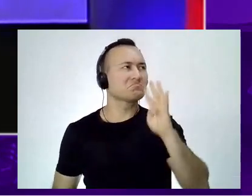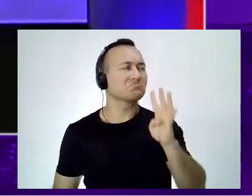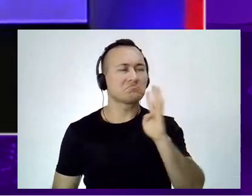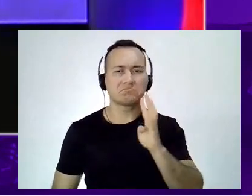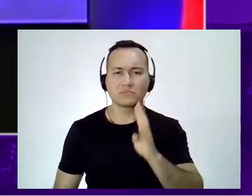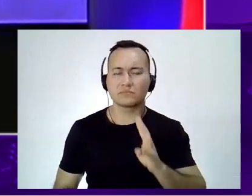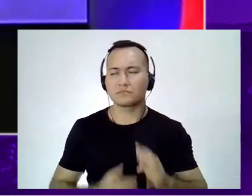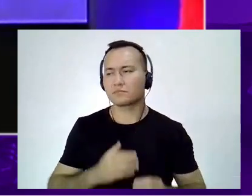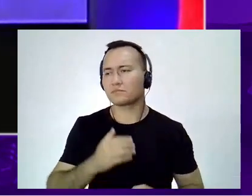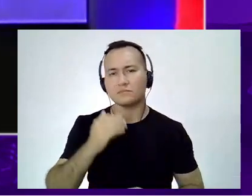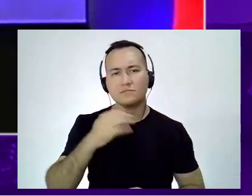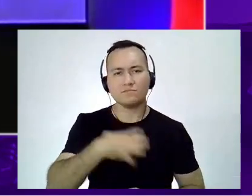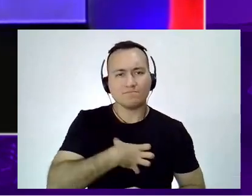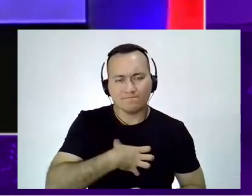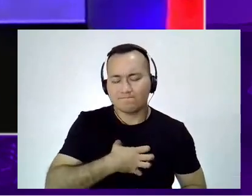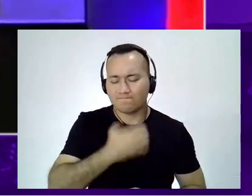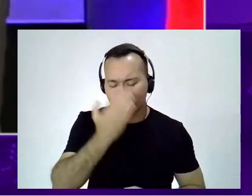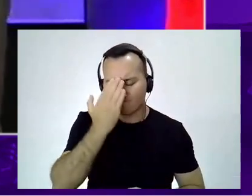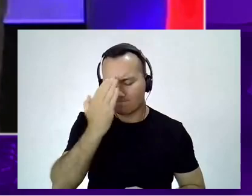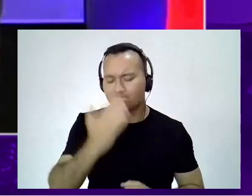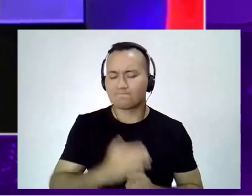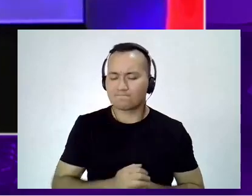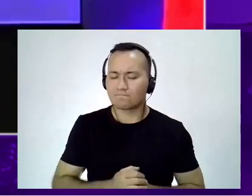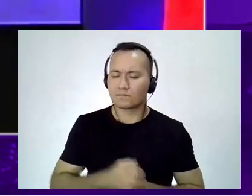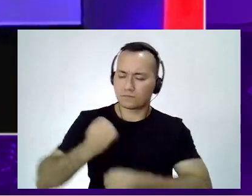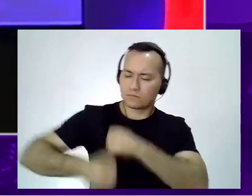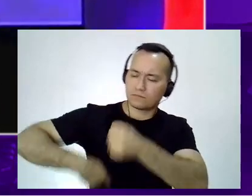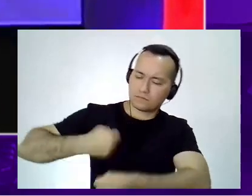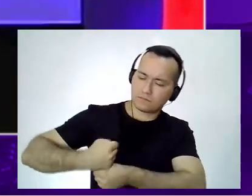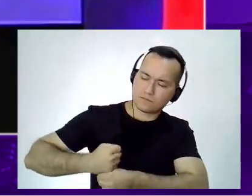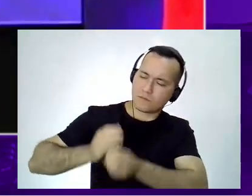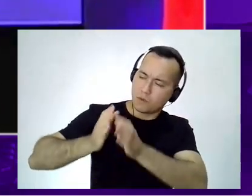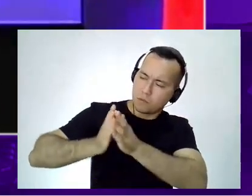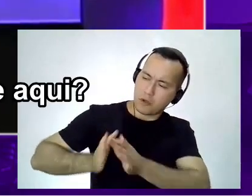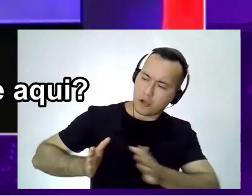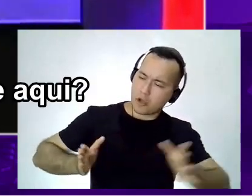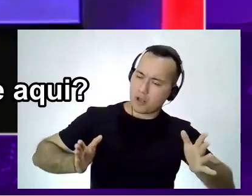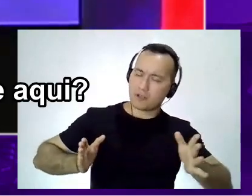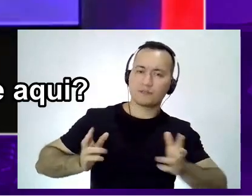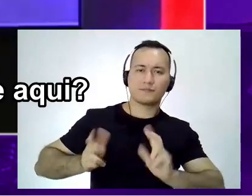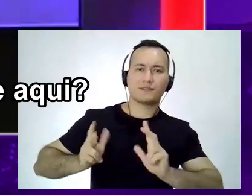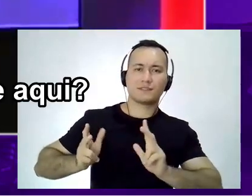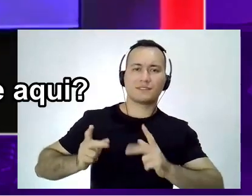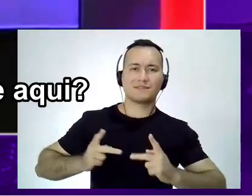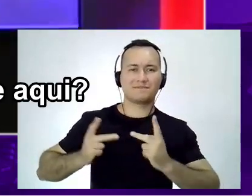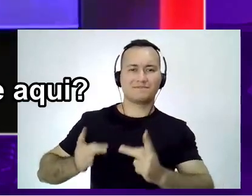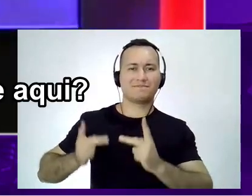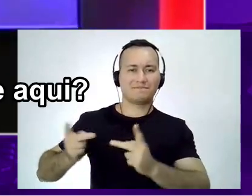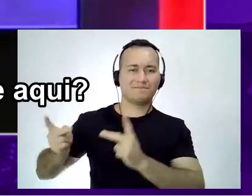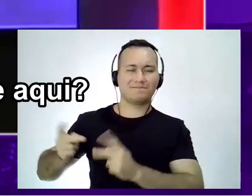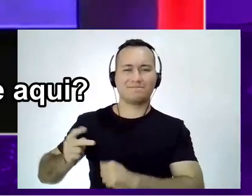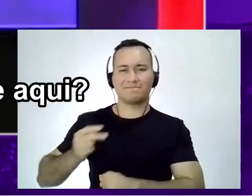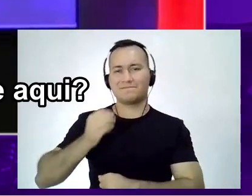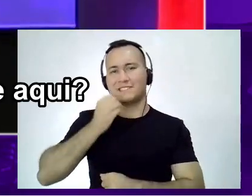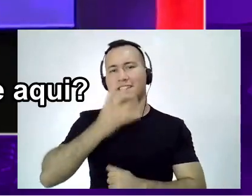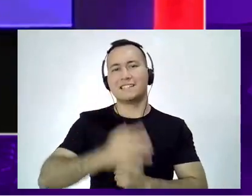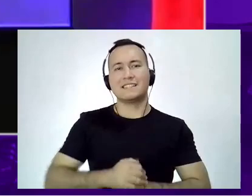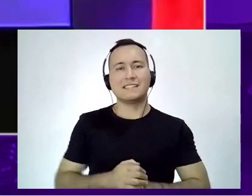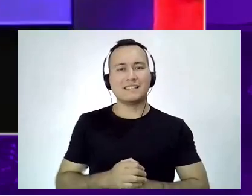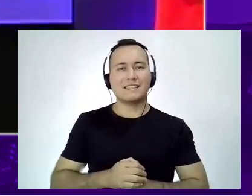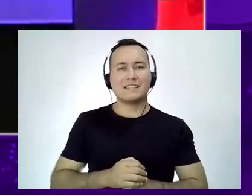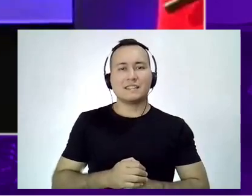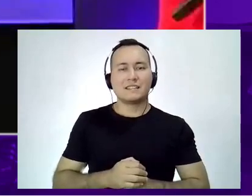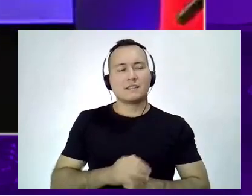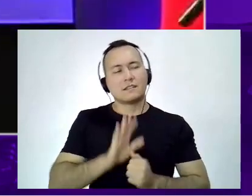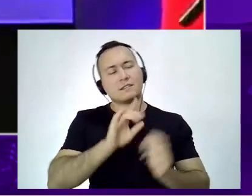grato por fazer parte aí, esse foi um ano inteiro aí de TDC. Um ano inteiro de TDC. E qual é o tema que você vai trazer para nós todos hoje